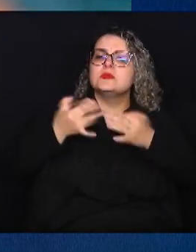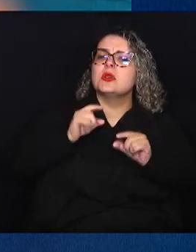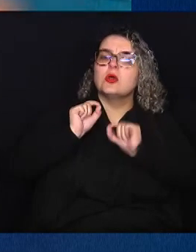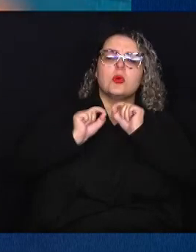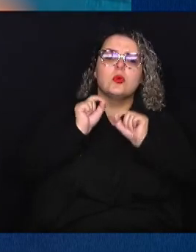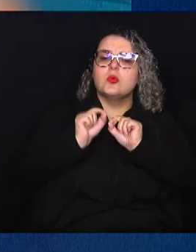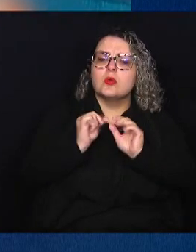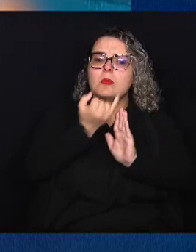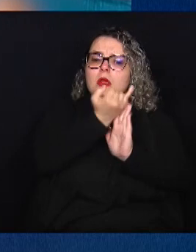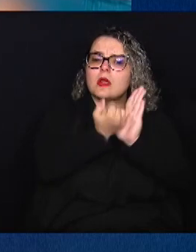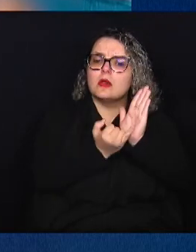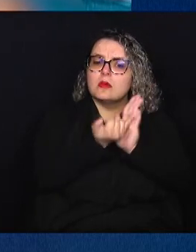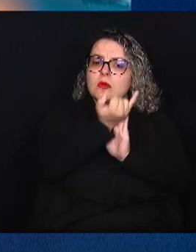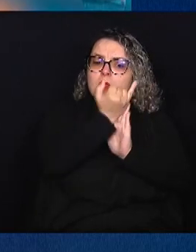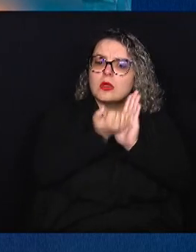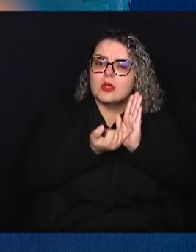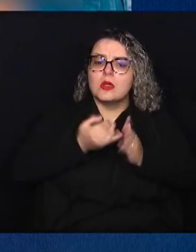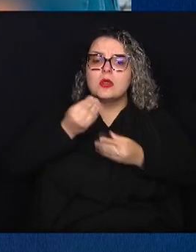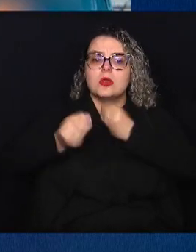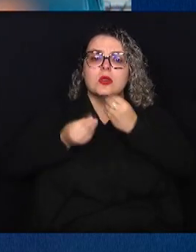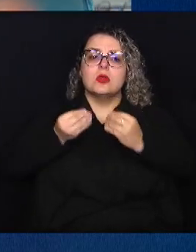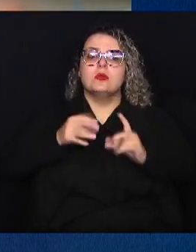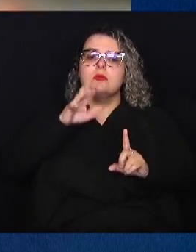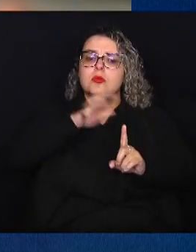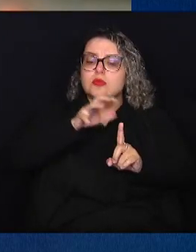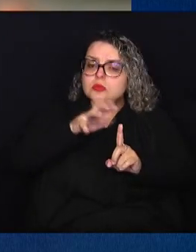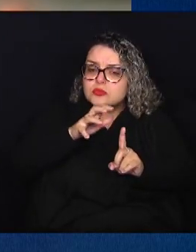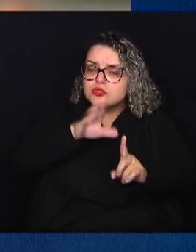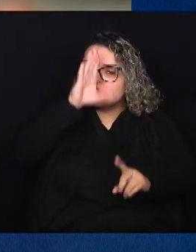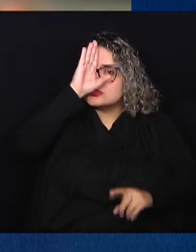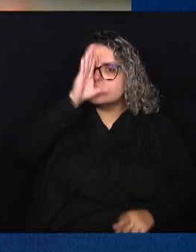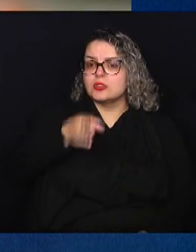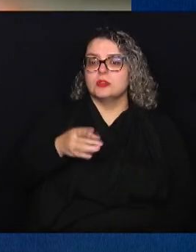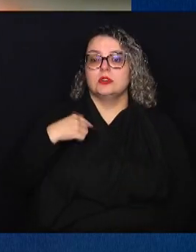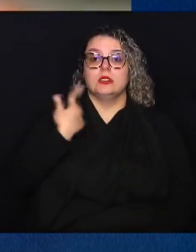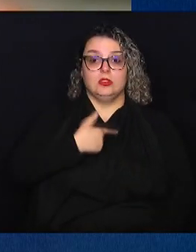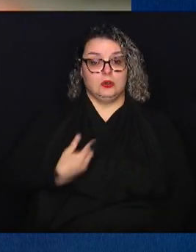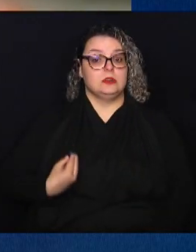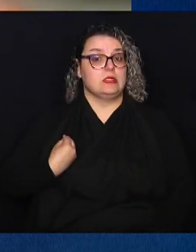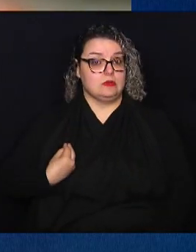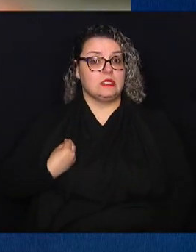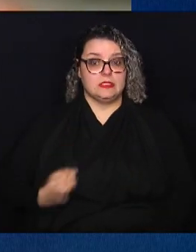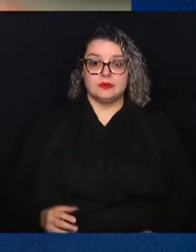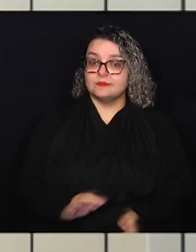inflação e como ela interfere diretamente na nossa vida.